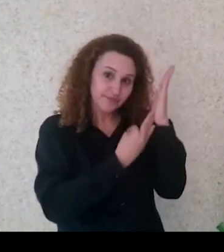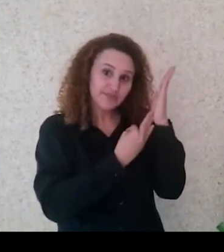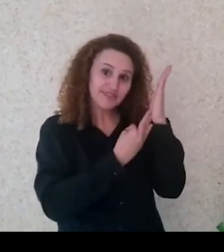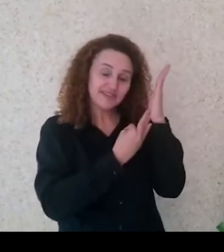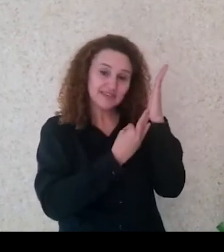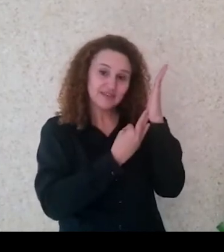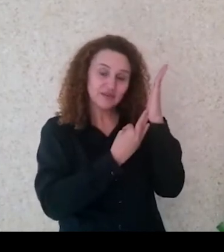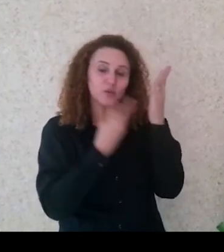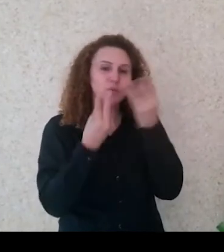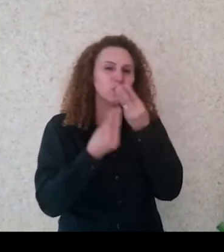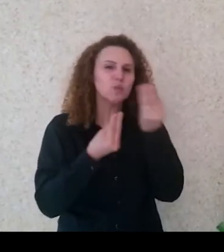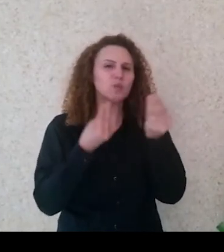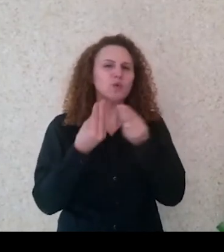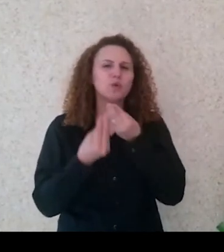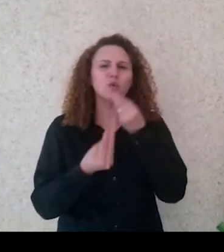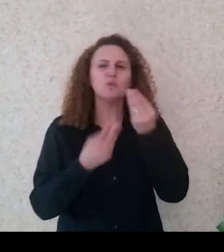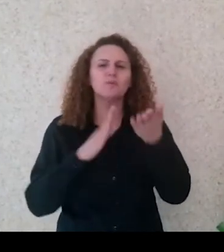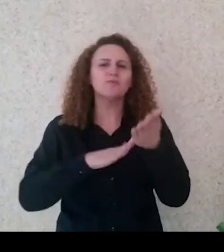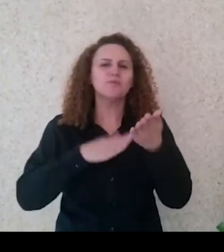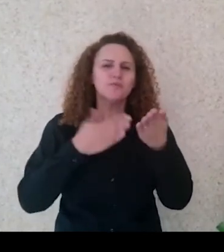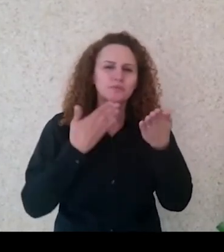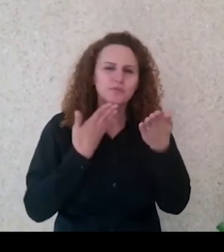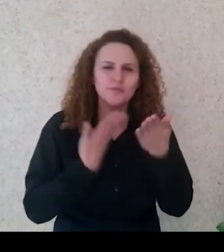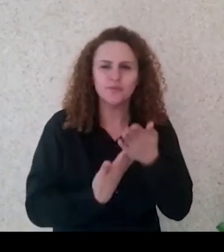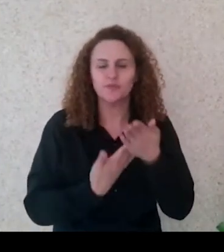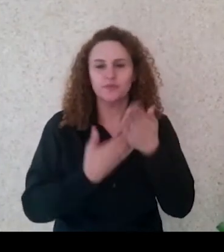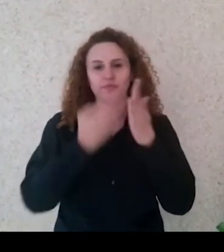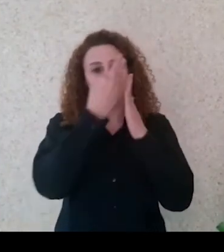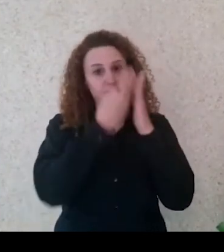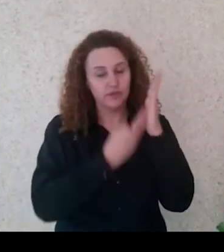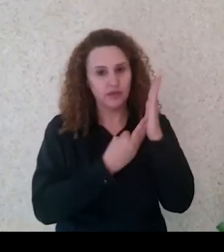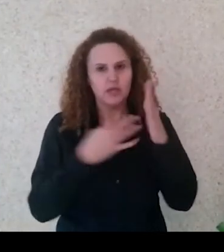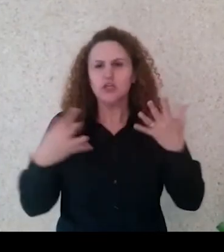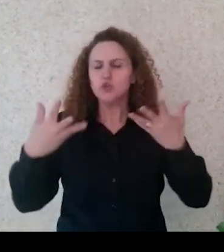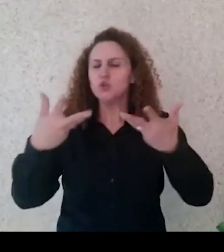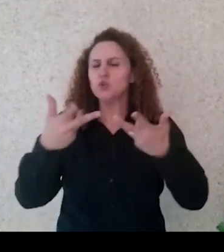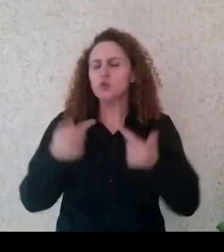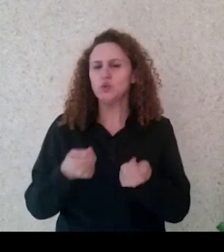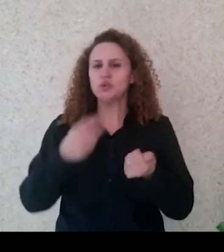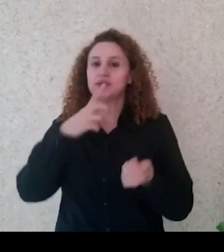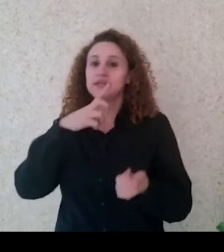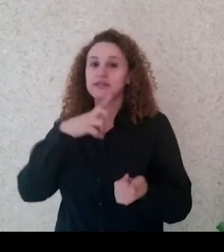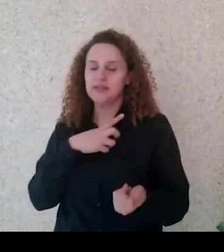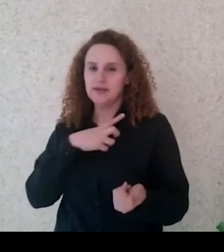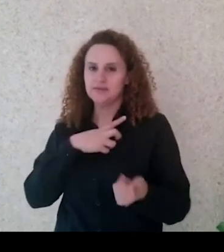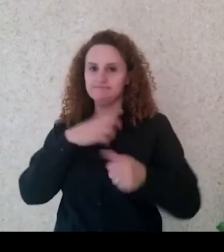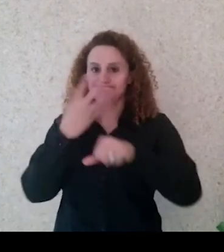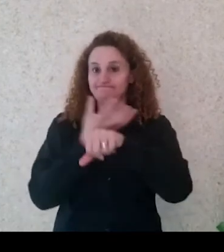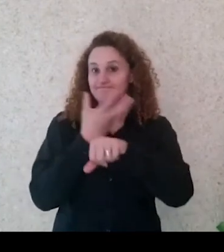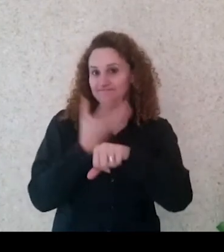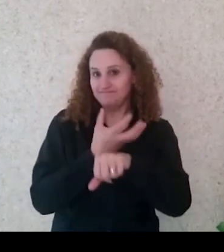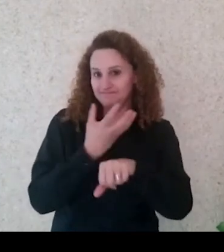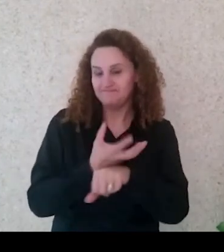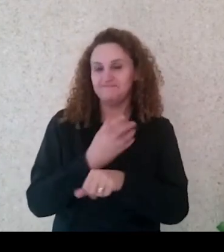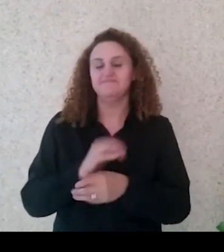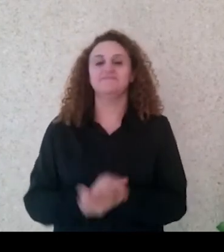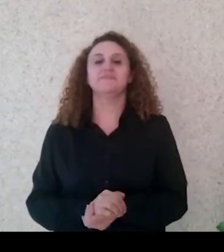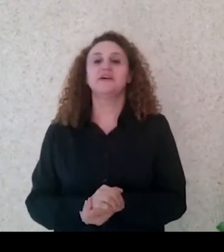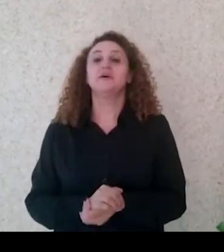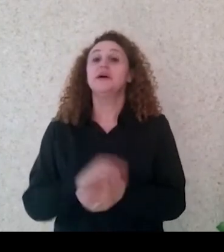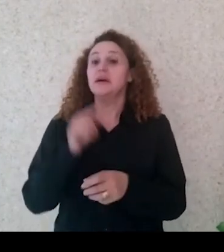conteúdos que estão dispostos na disciplina. Então, eu espero